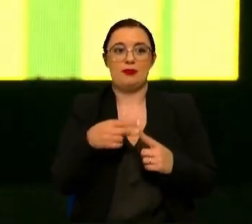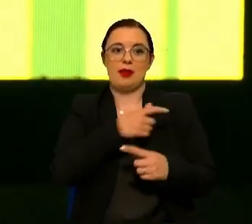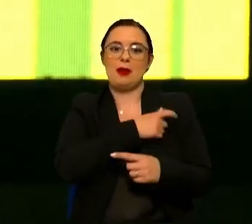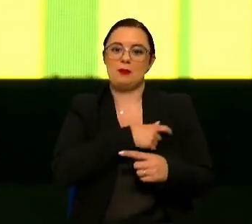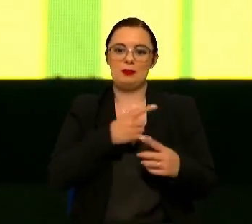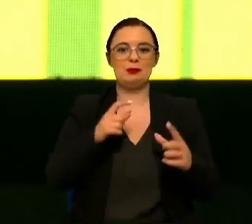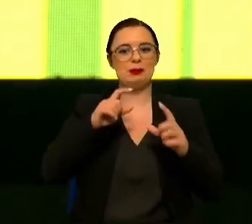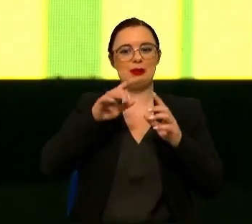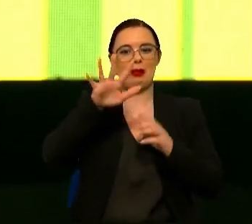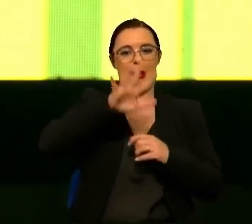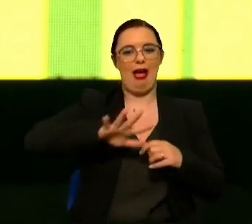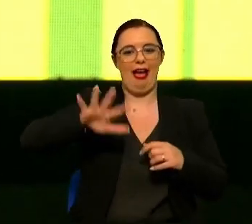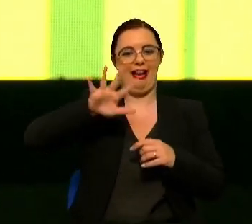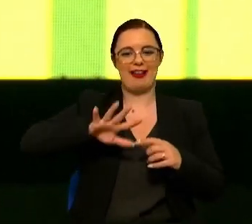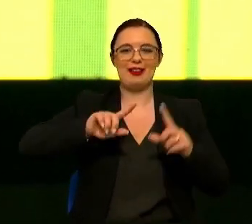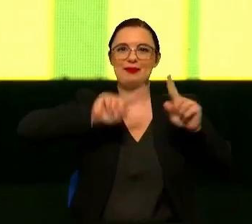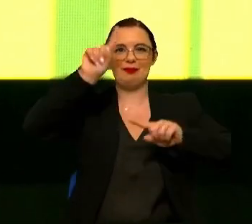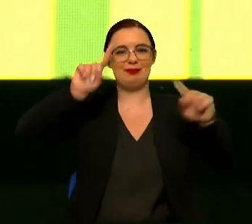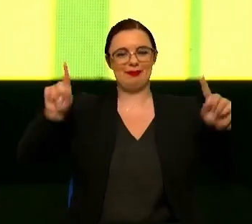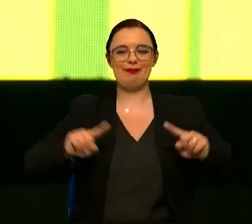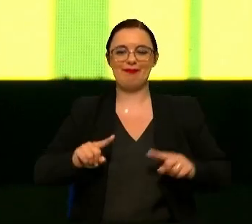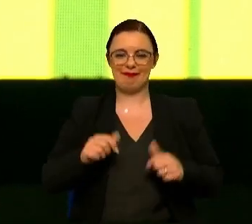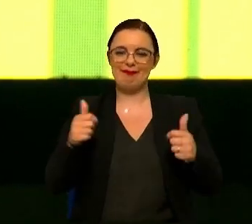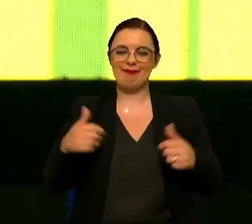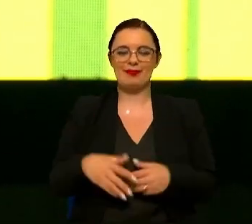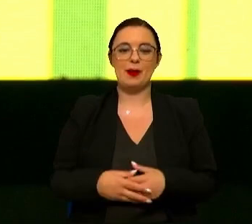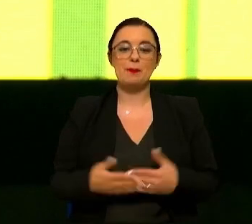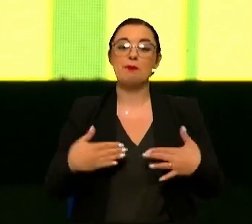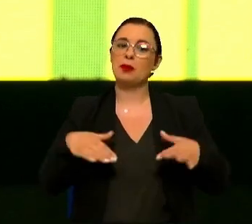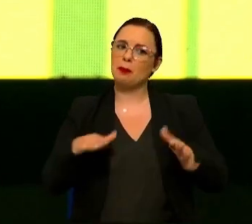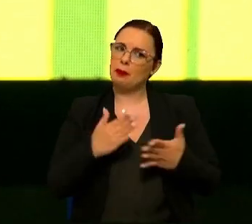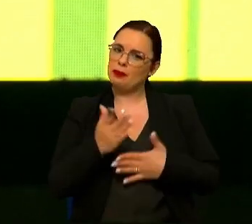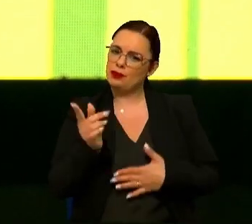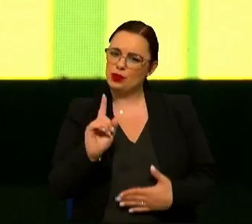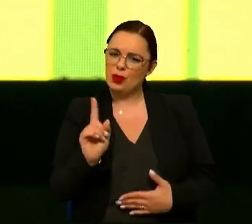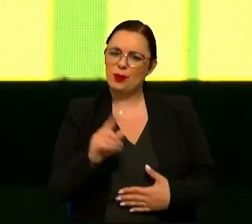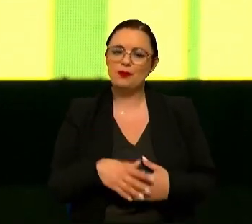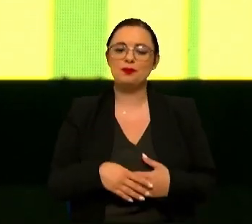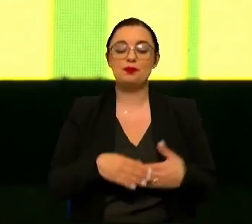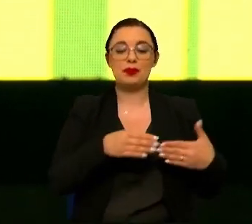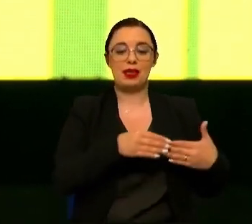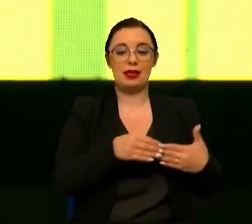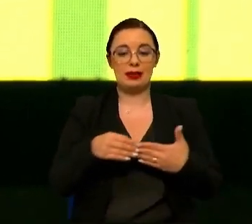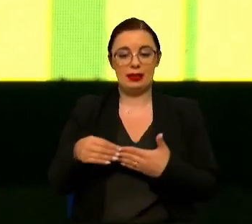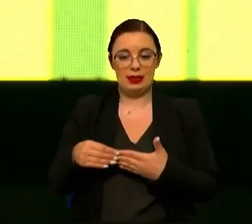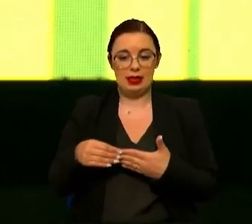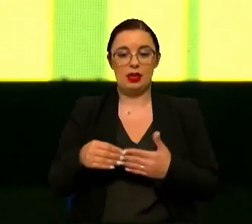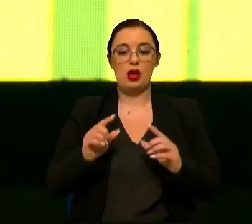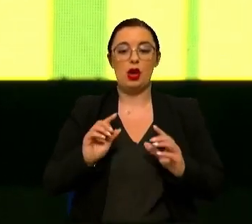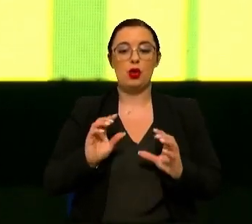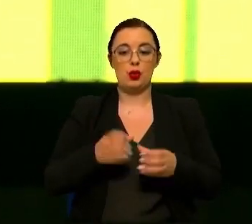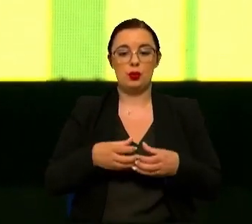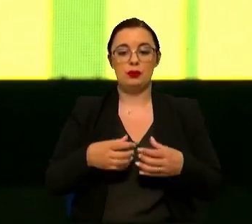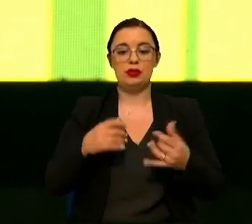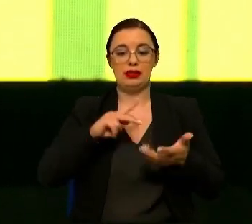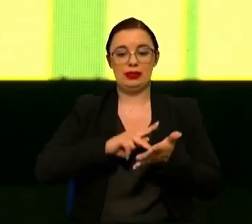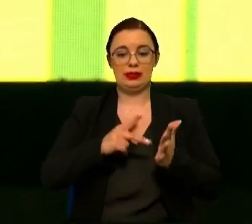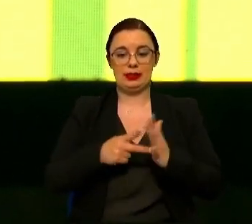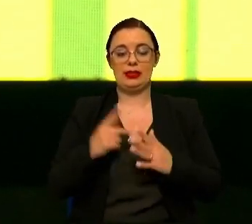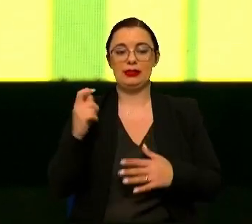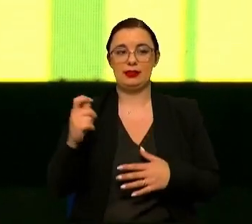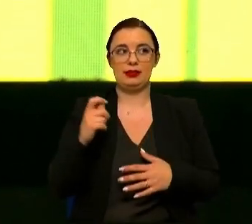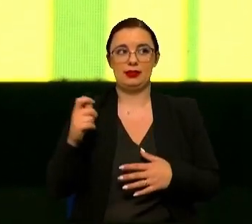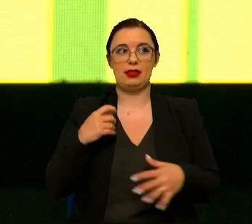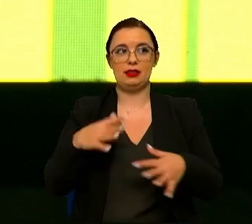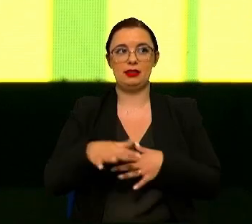geográfica, estava representado. Mas não fica por aqui. Lidera também comissões técnicas das entidades que fazem os